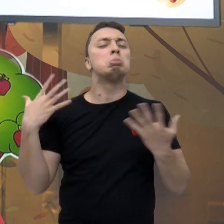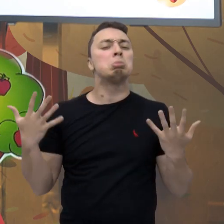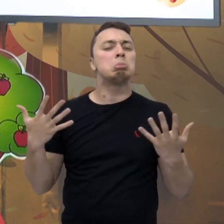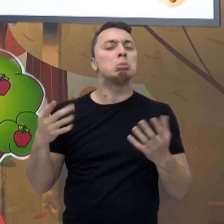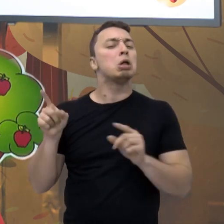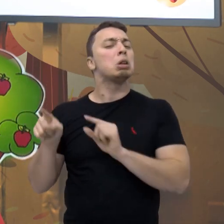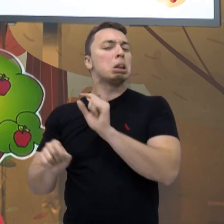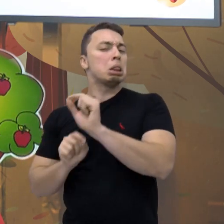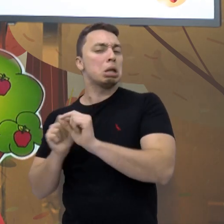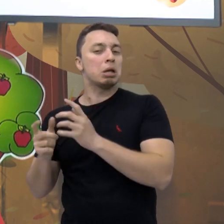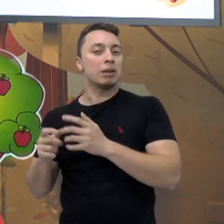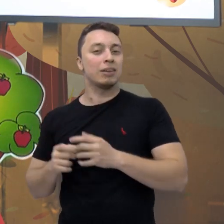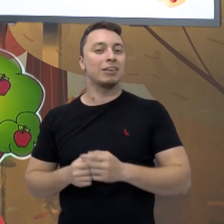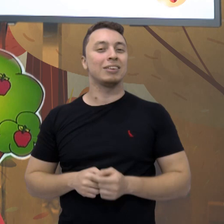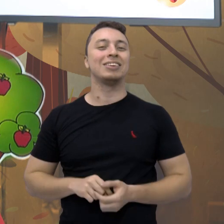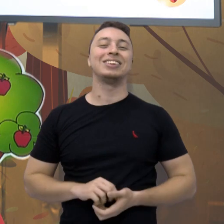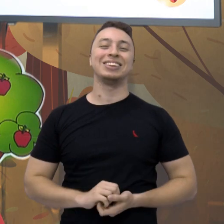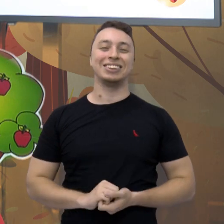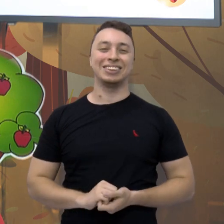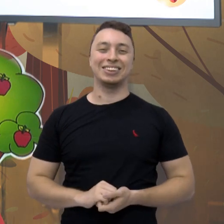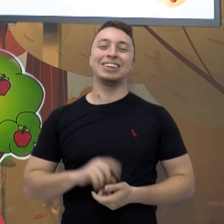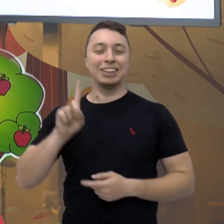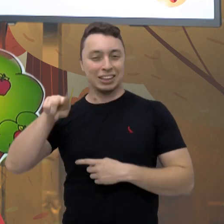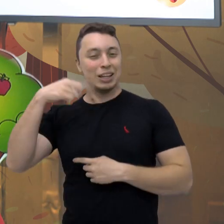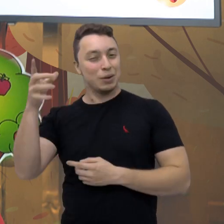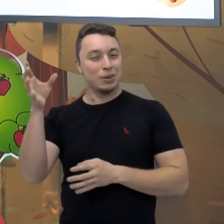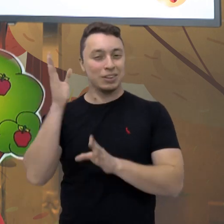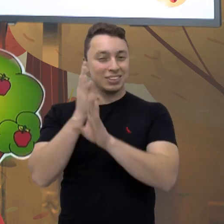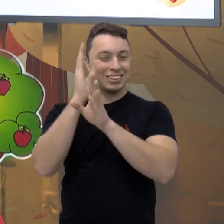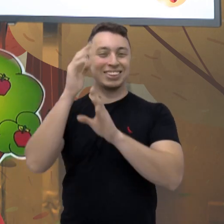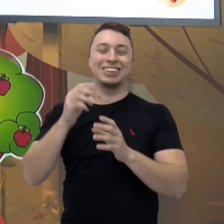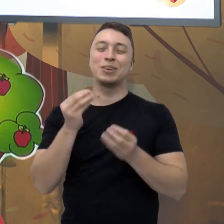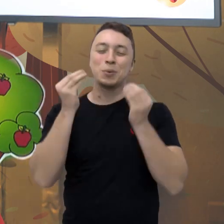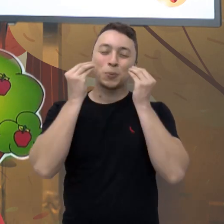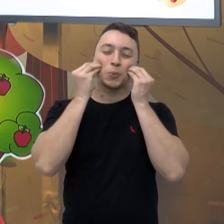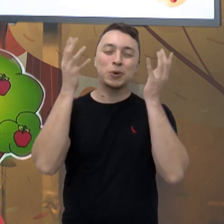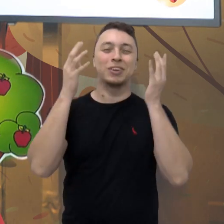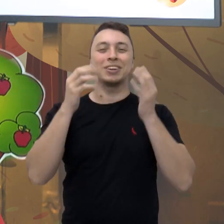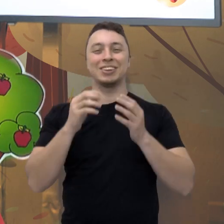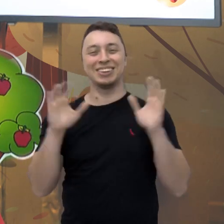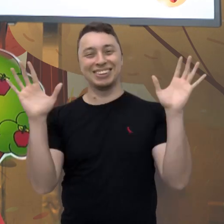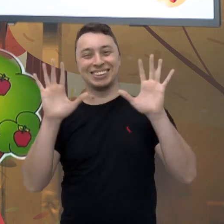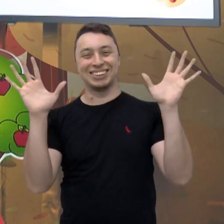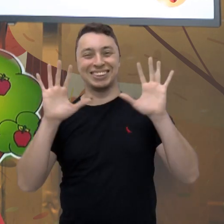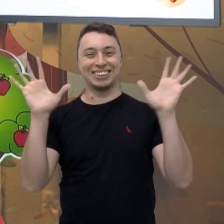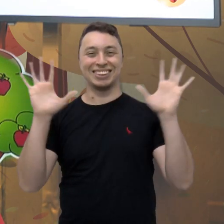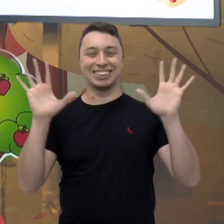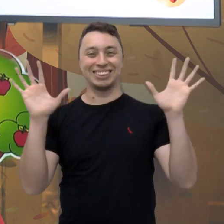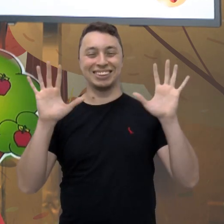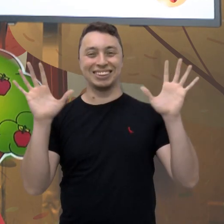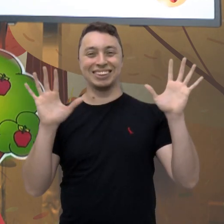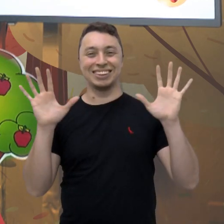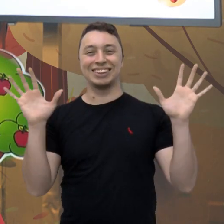Vamos pensar. Na próxima aula você vai descobrir. Um beijo carinhoso pra vocês e até mais!